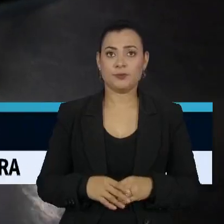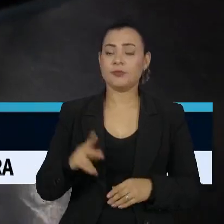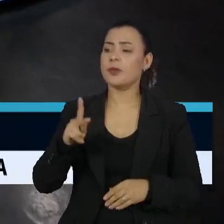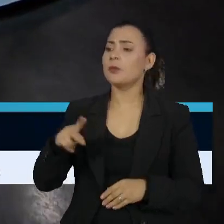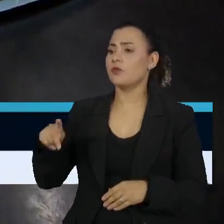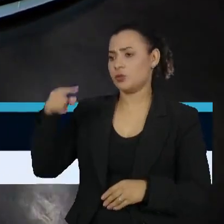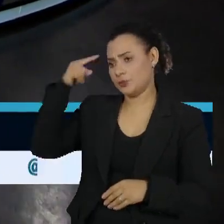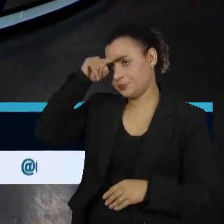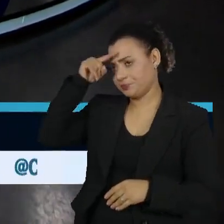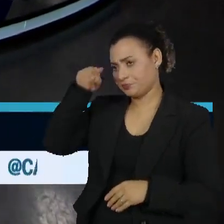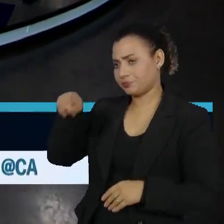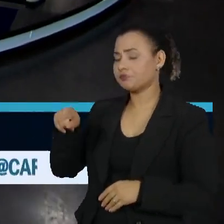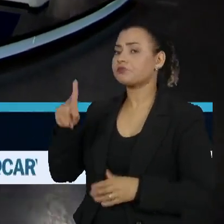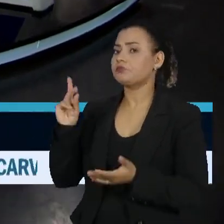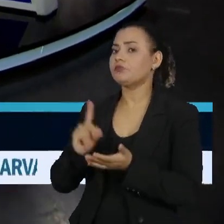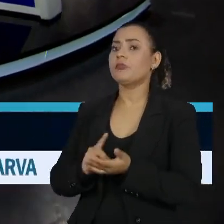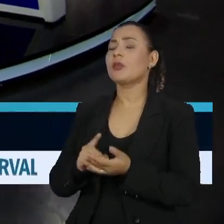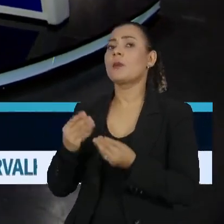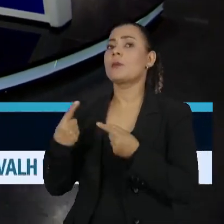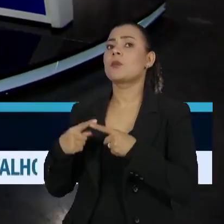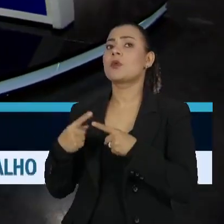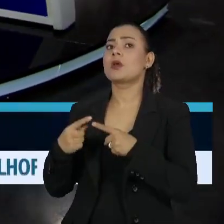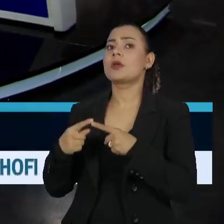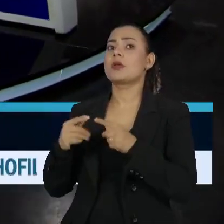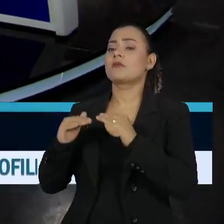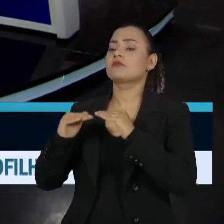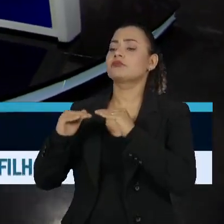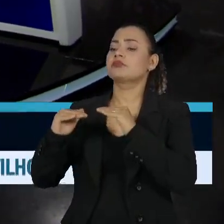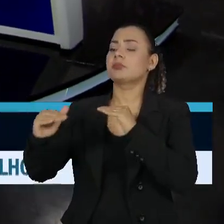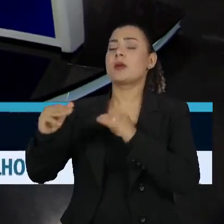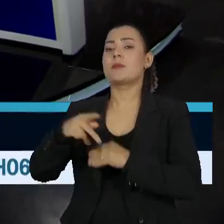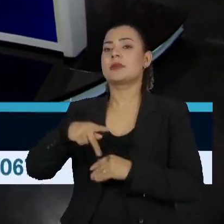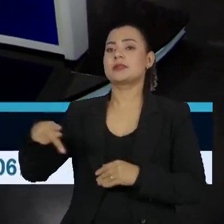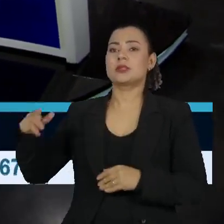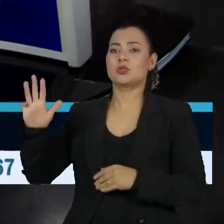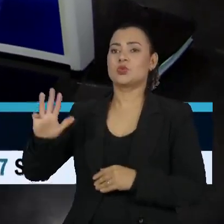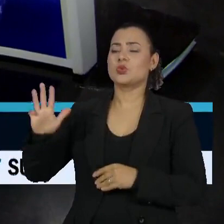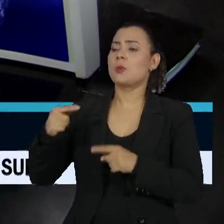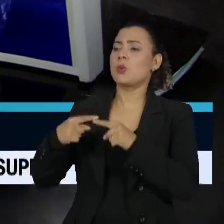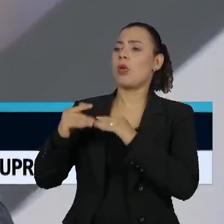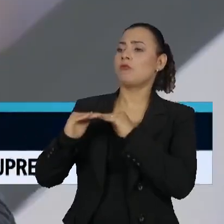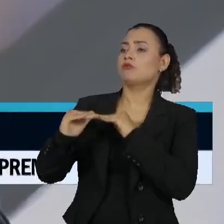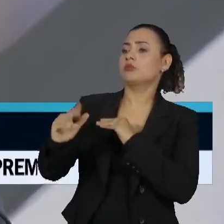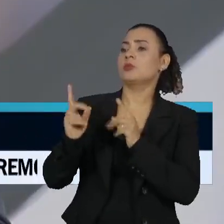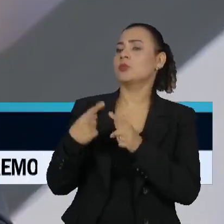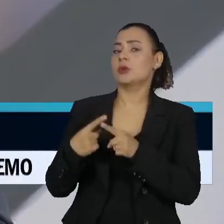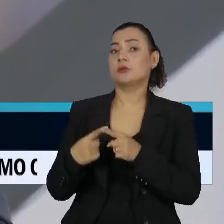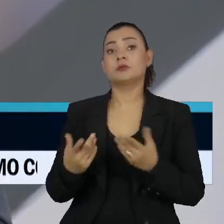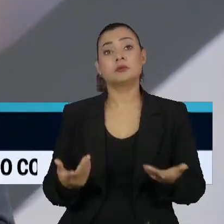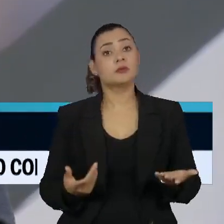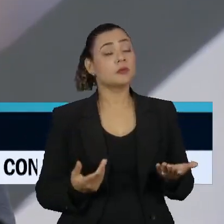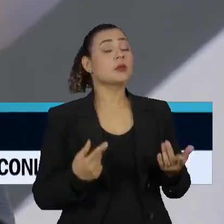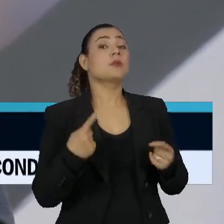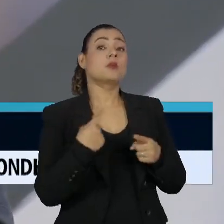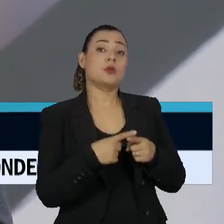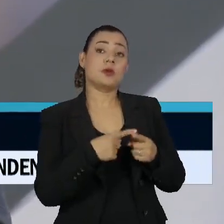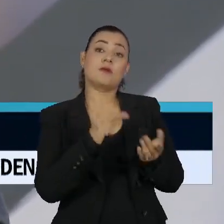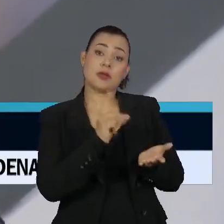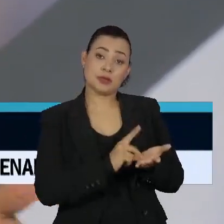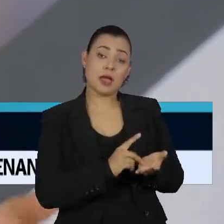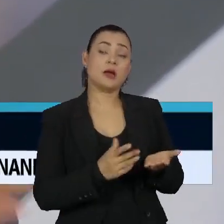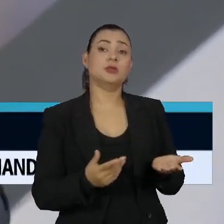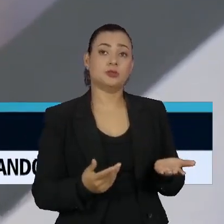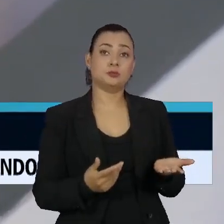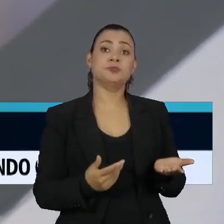Professor, na sua opinião, a que se deve essa estabilidade do presidente Lula? Eu acho que uma constatação, primeiramente, de